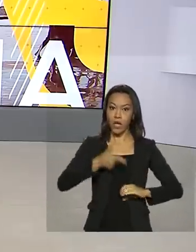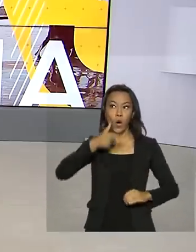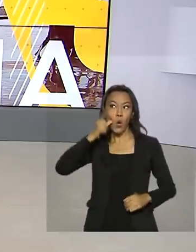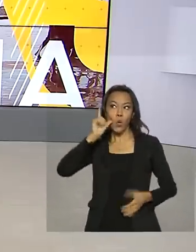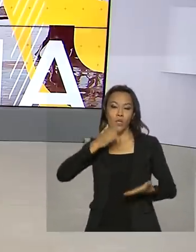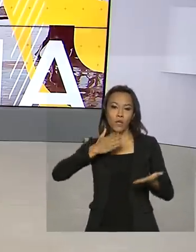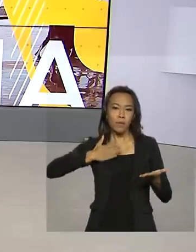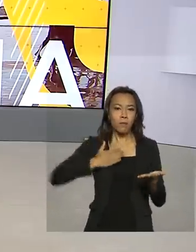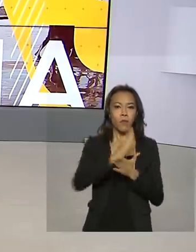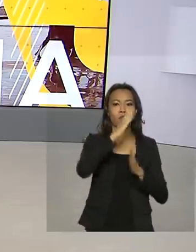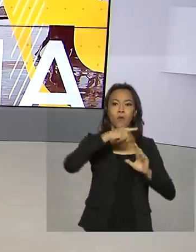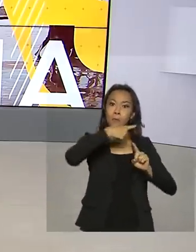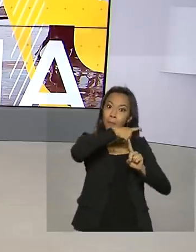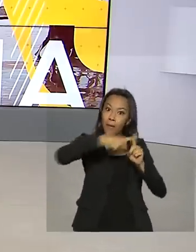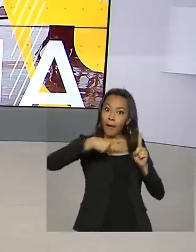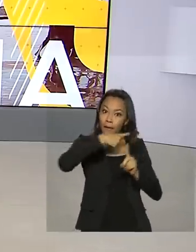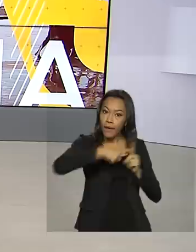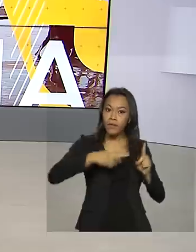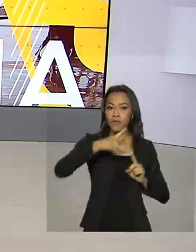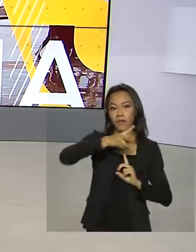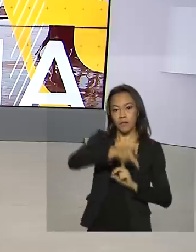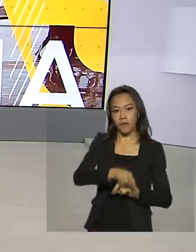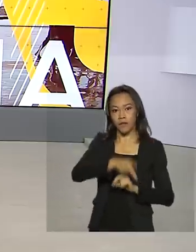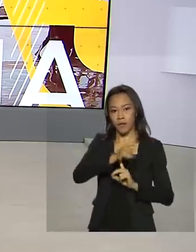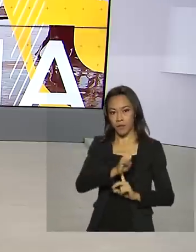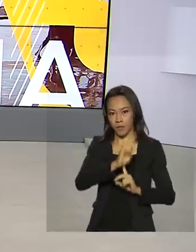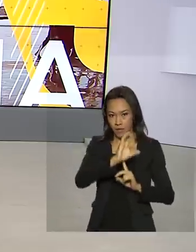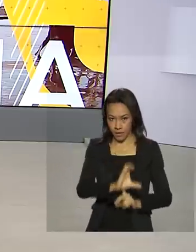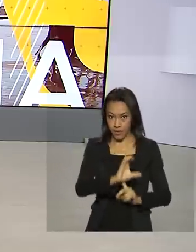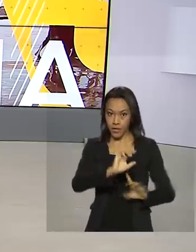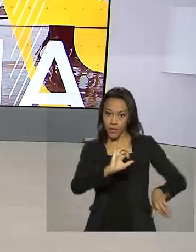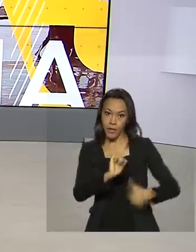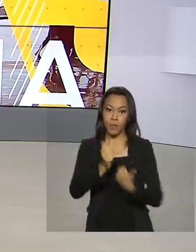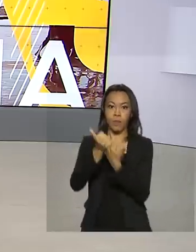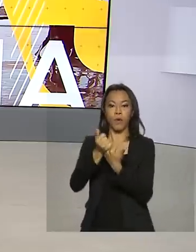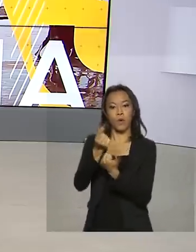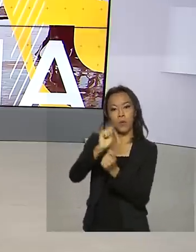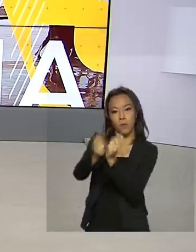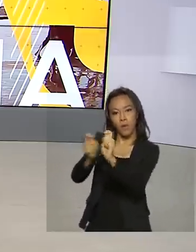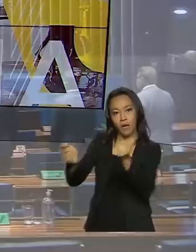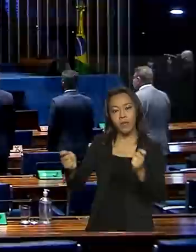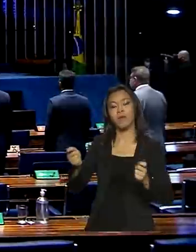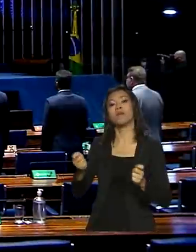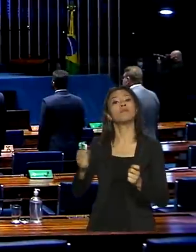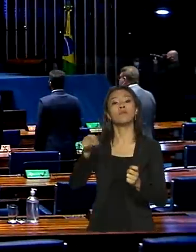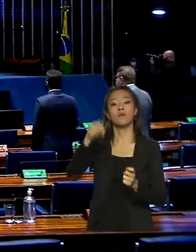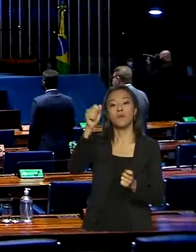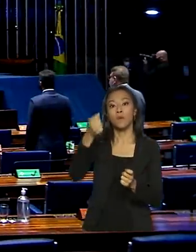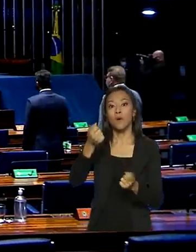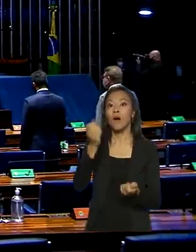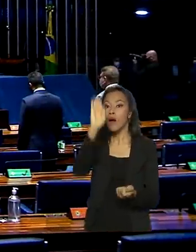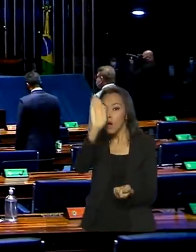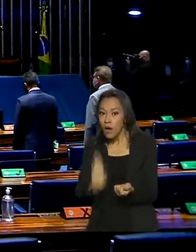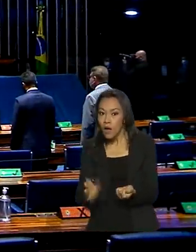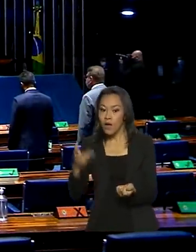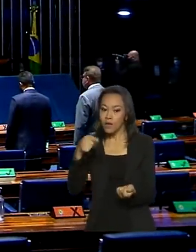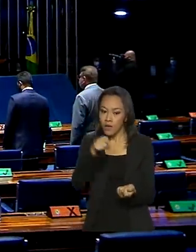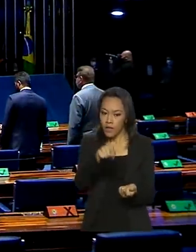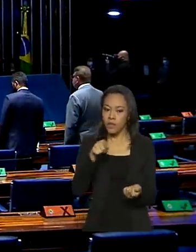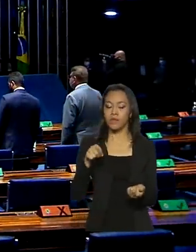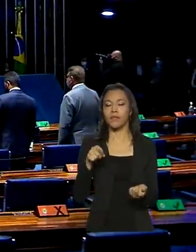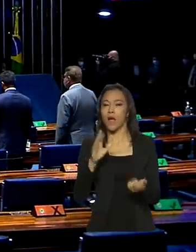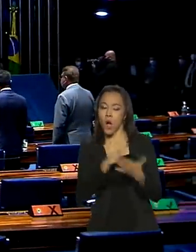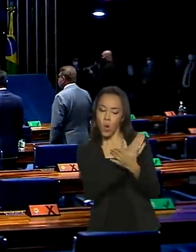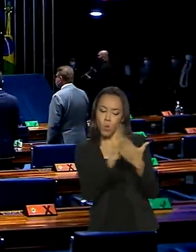ontem parte da PEC dos Precatórios, que viabiliza o Auxílio Brasil. Entre os dispositivos promulgados estão aqueles que